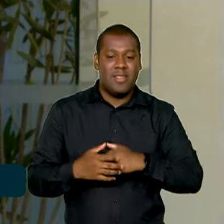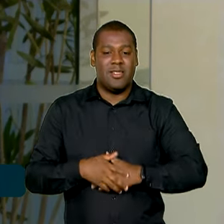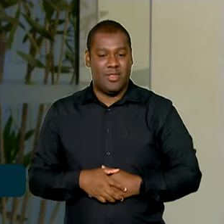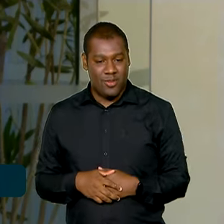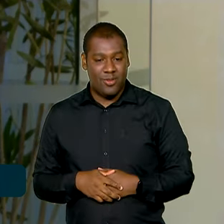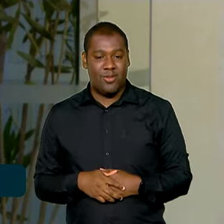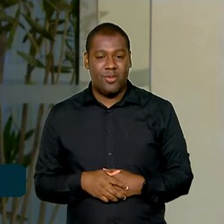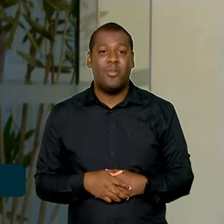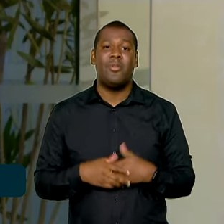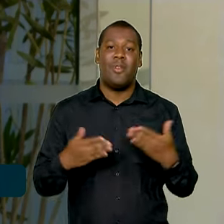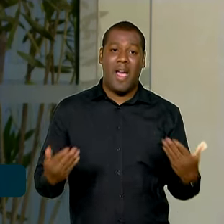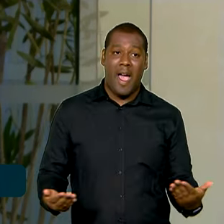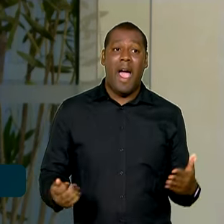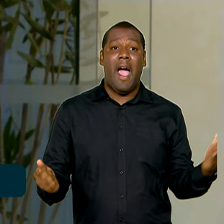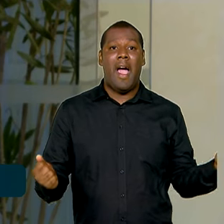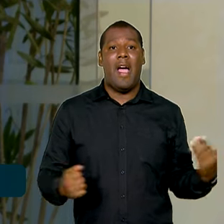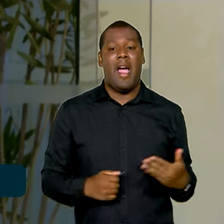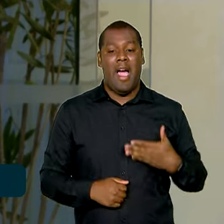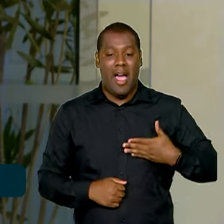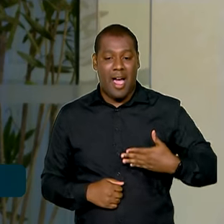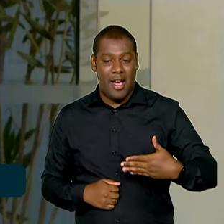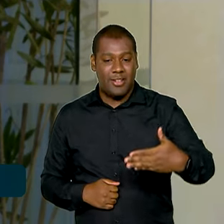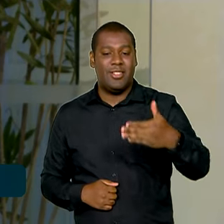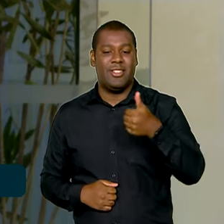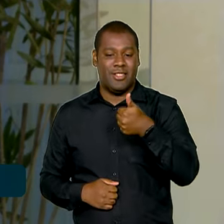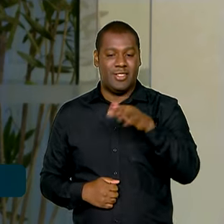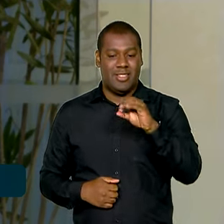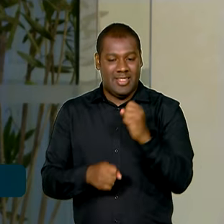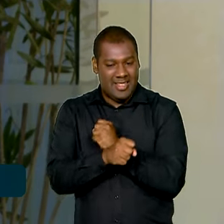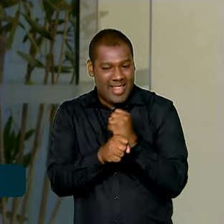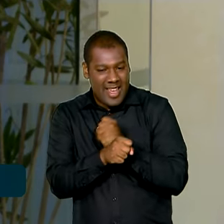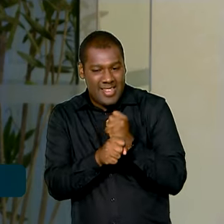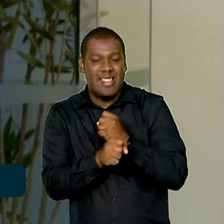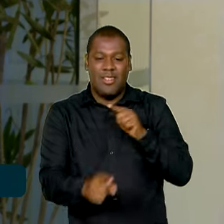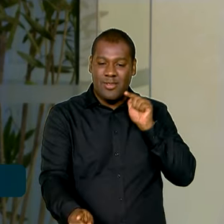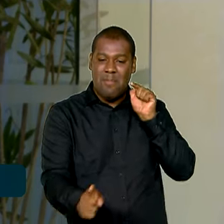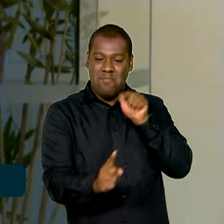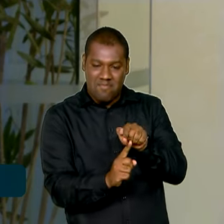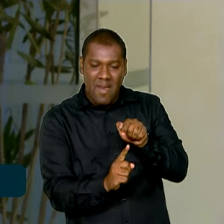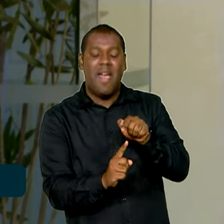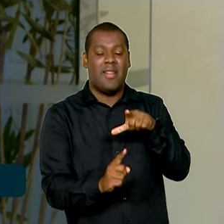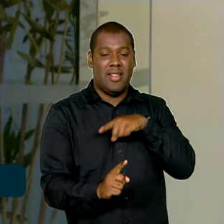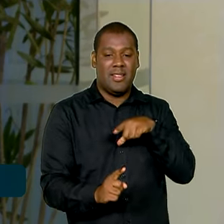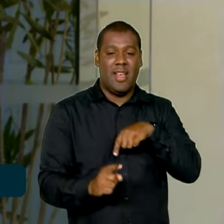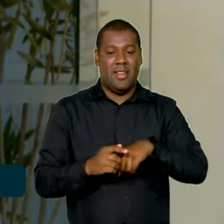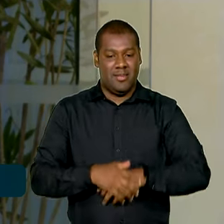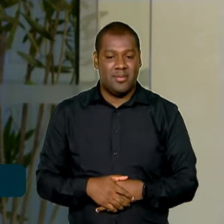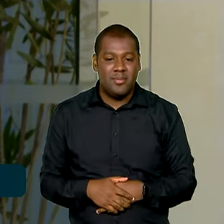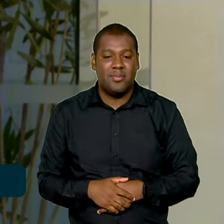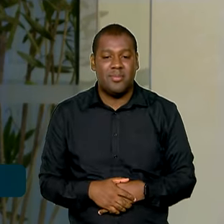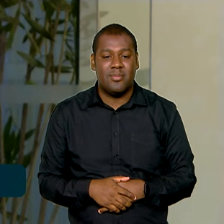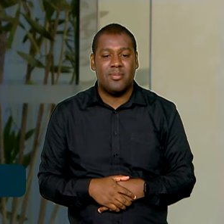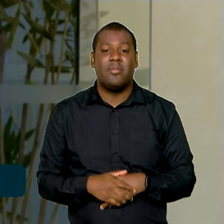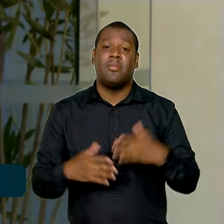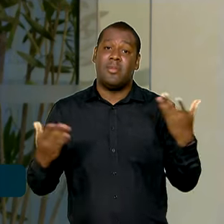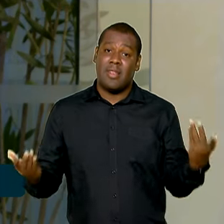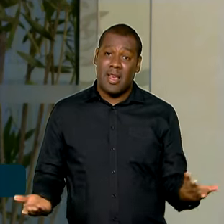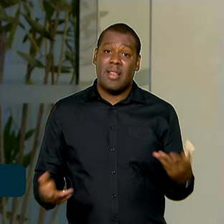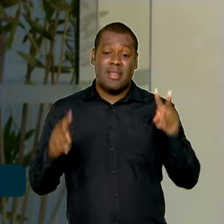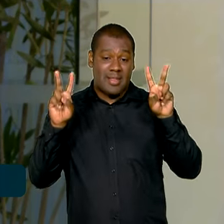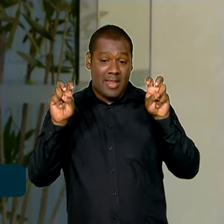seis eixos e os investimentos vão sendo liberados de acordo com o cumprimento de metas. Então, por exemplo, entre esses eixos, segurança